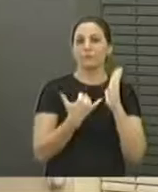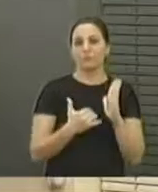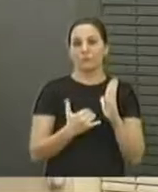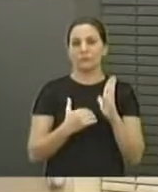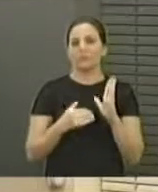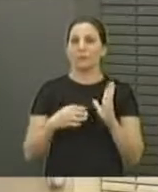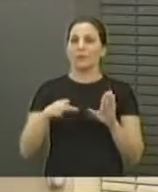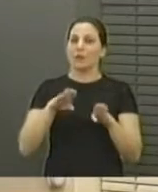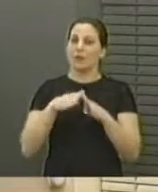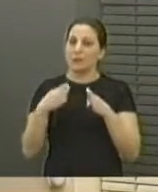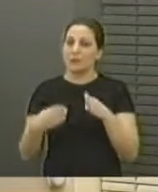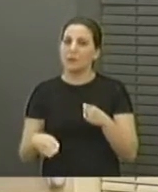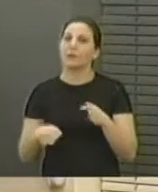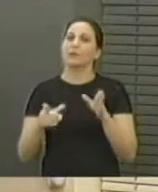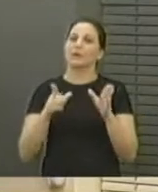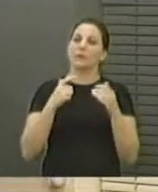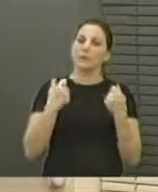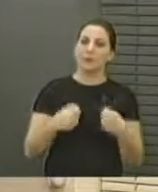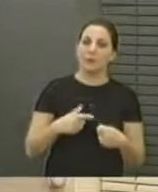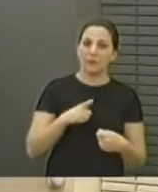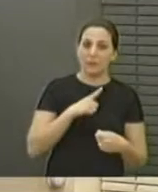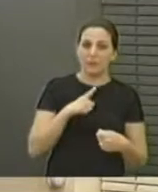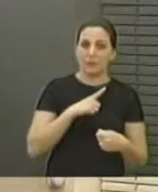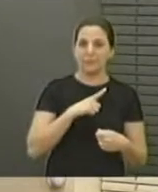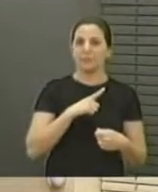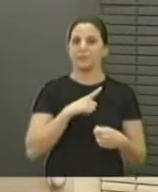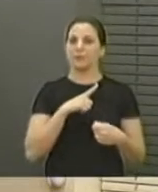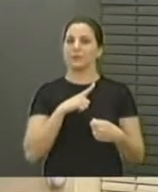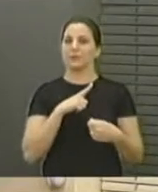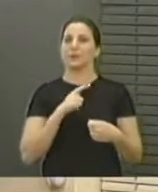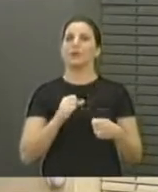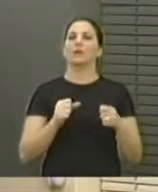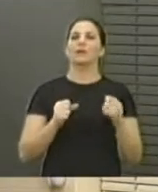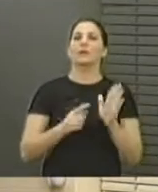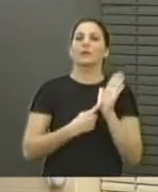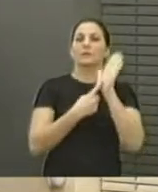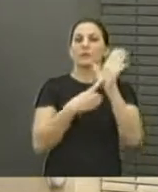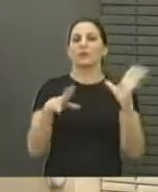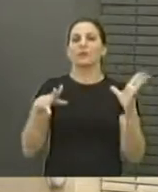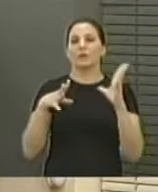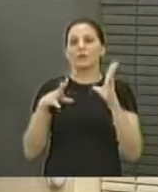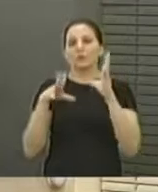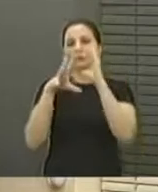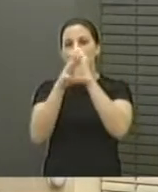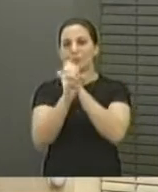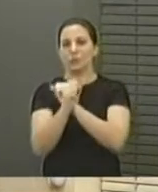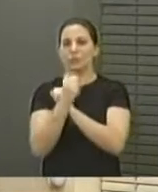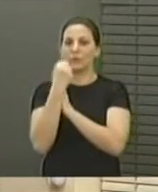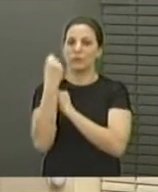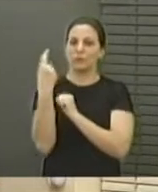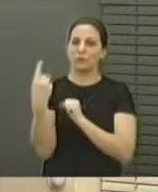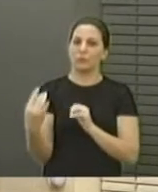contas, a Câmara Municipal tem a sua prestação de contas, o DAE tem a sua prestação de contas, jamais,